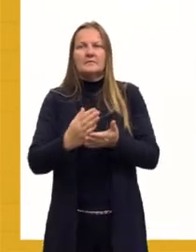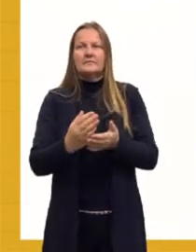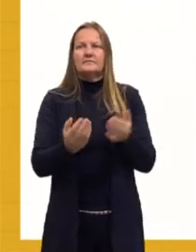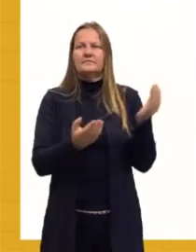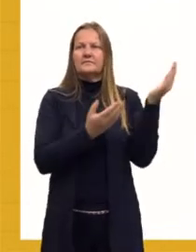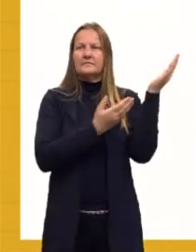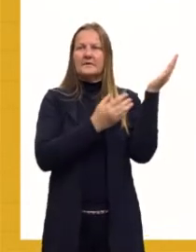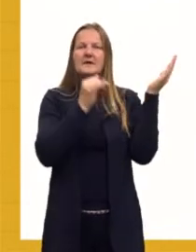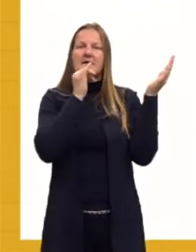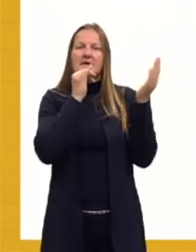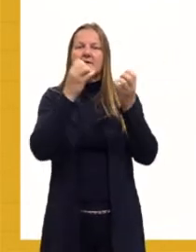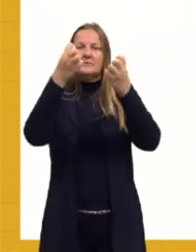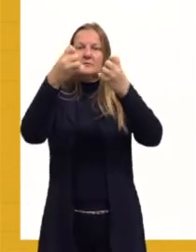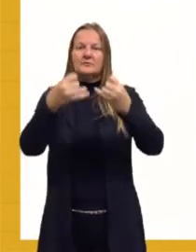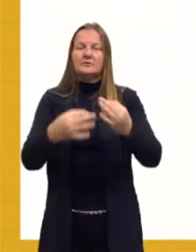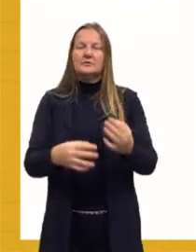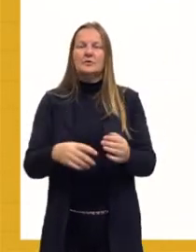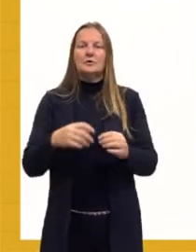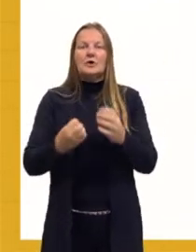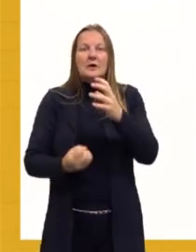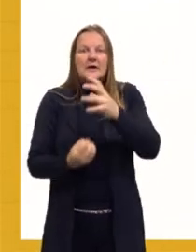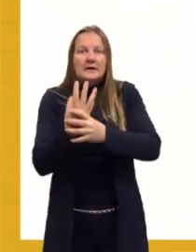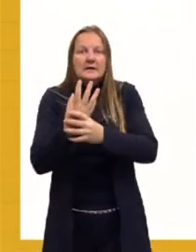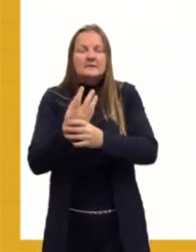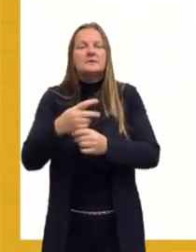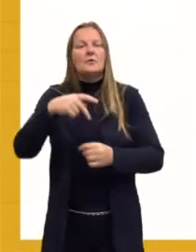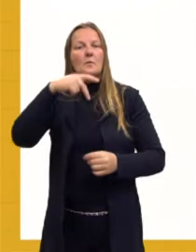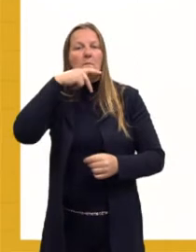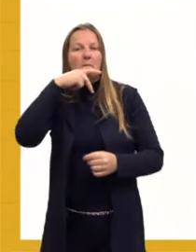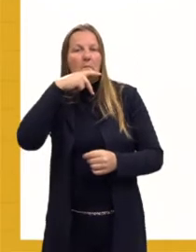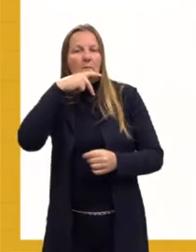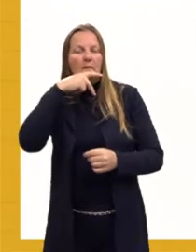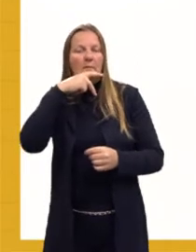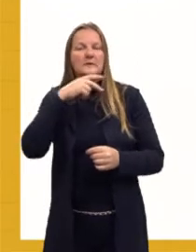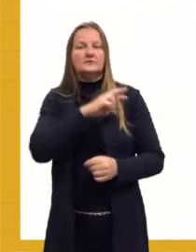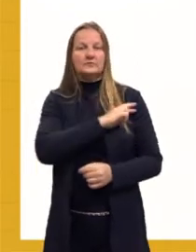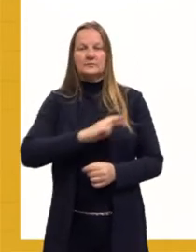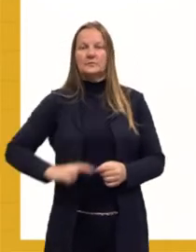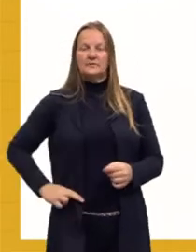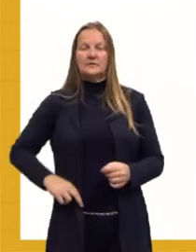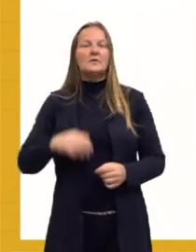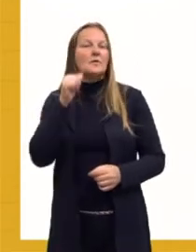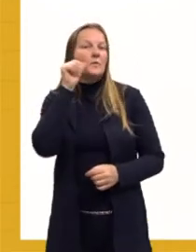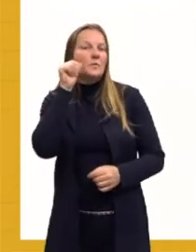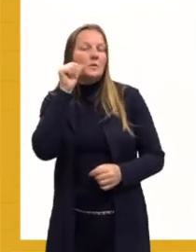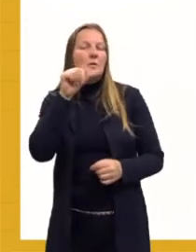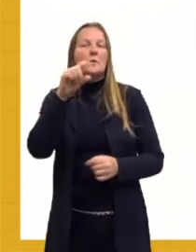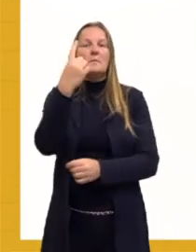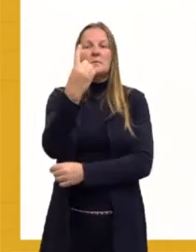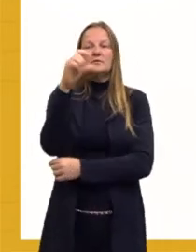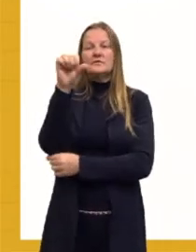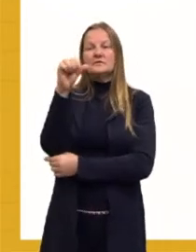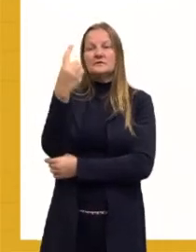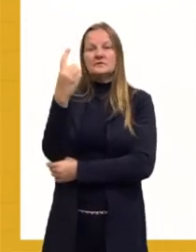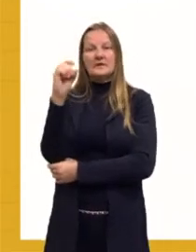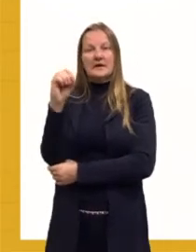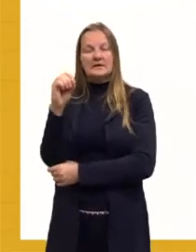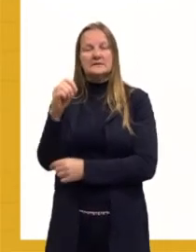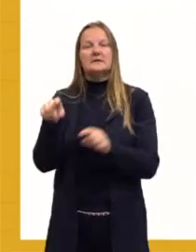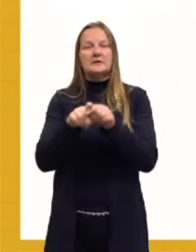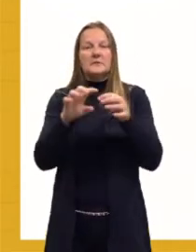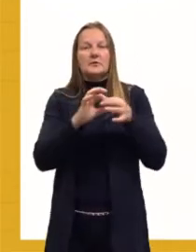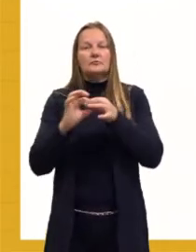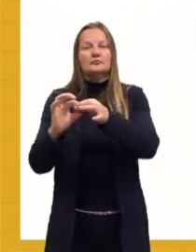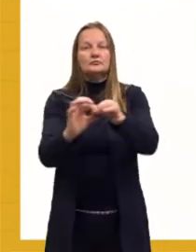Como, por exemplo, da criação do Partido Republicano Feminino, da Leolinda Daltro, em 1910. Também a Liga pela